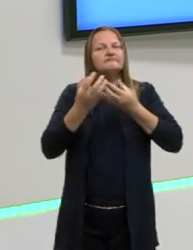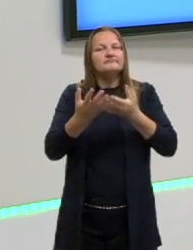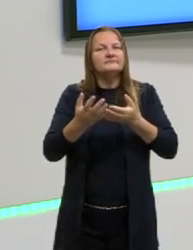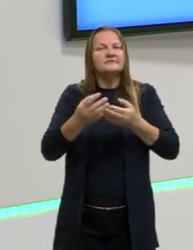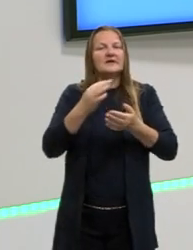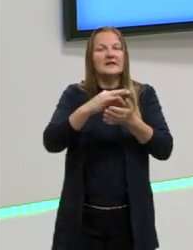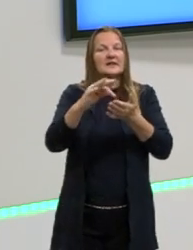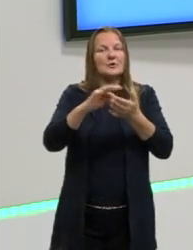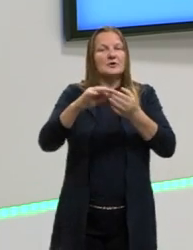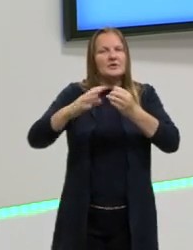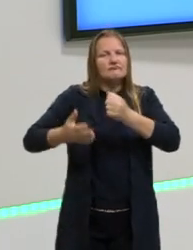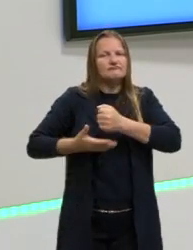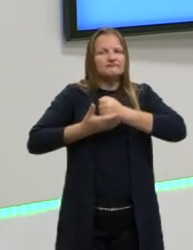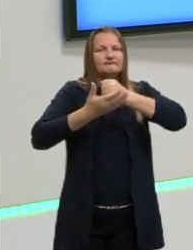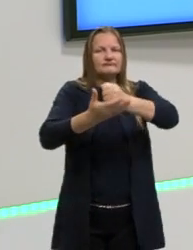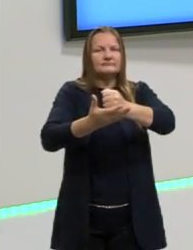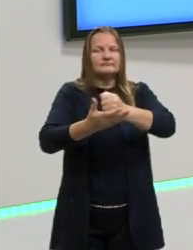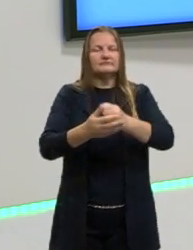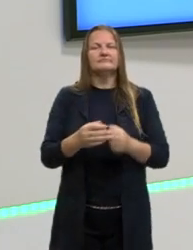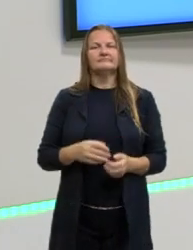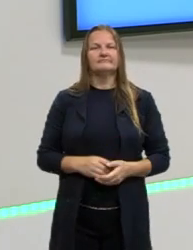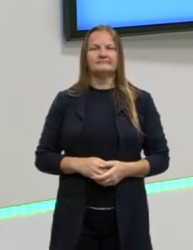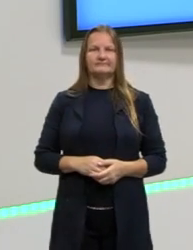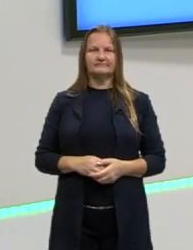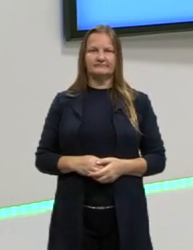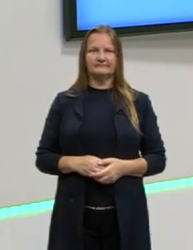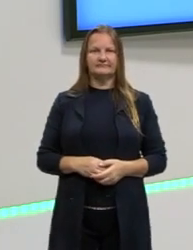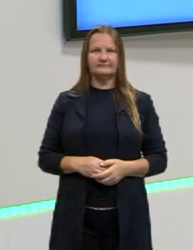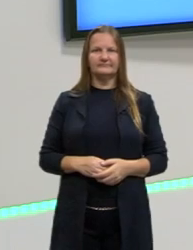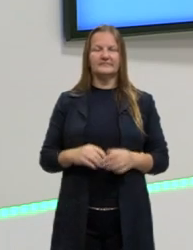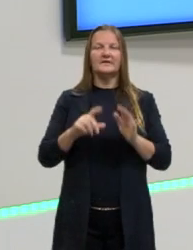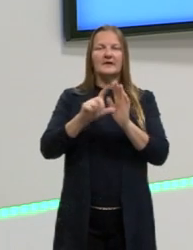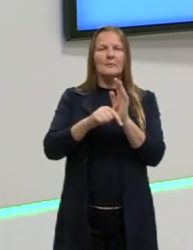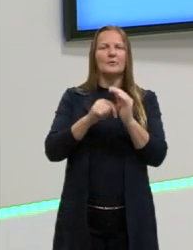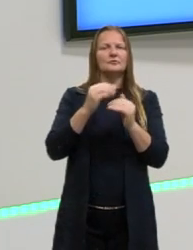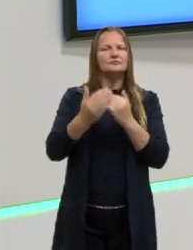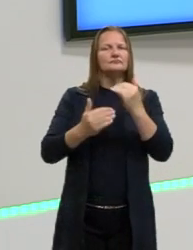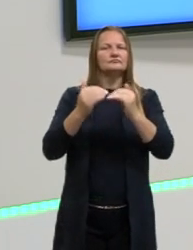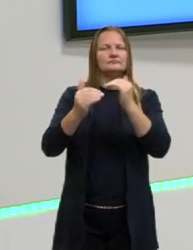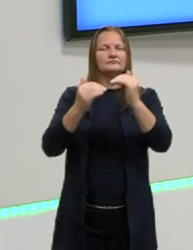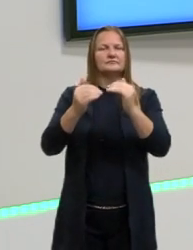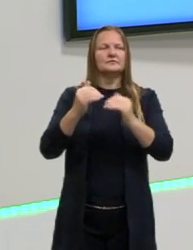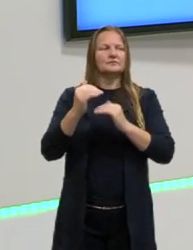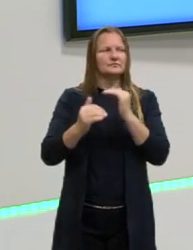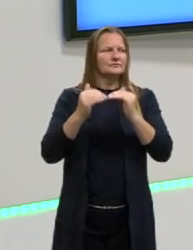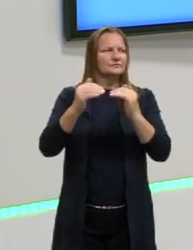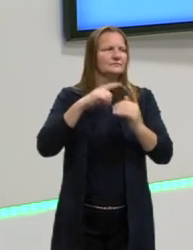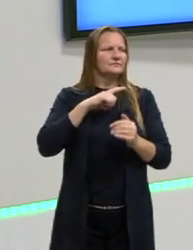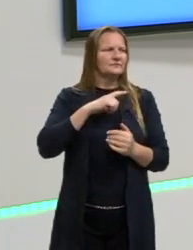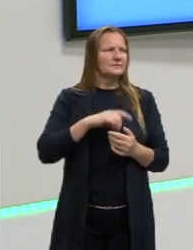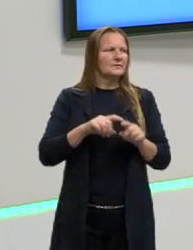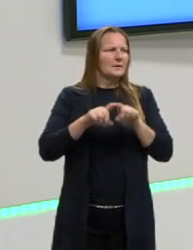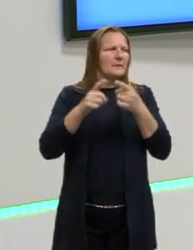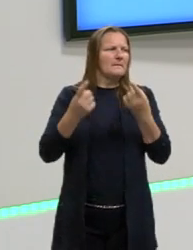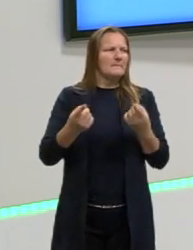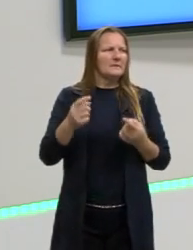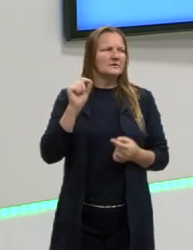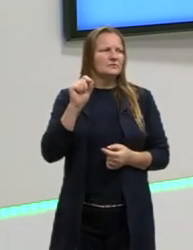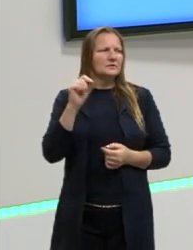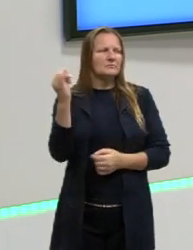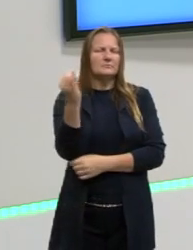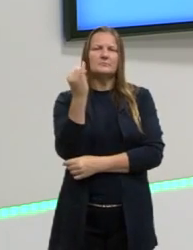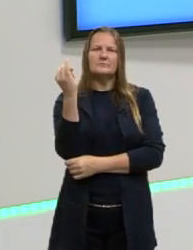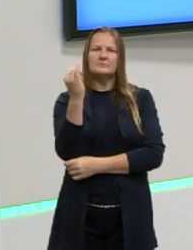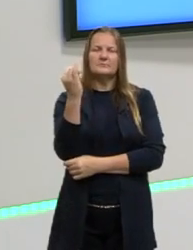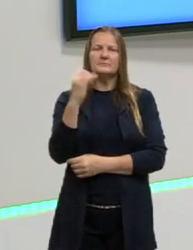teórico, já começou fazendo embasamento teórico na introdução e depois isso foi para o desenvolvimento. Mas, o que é importante?